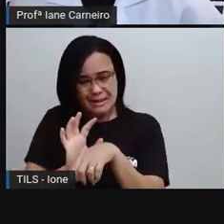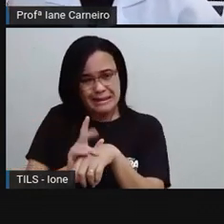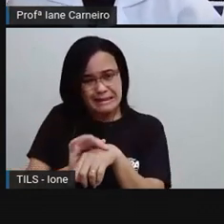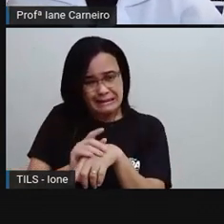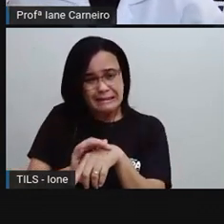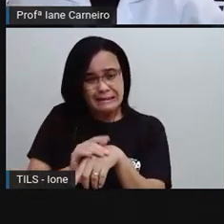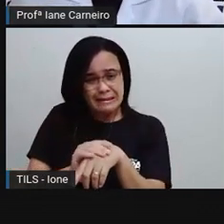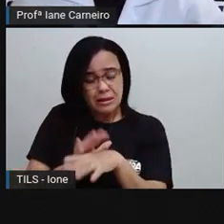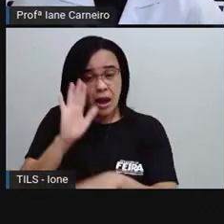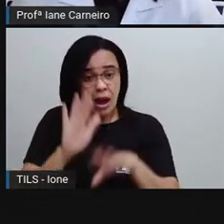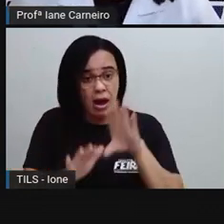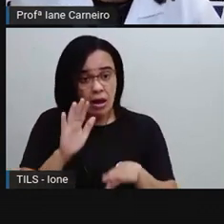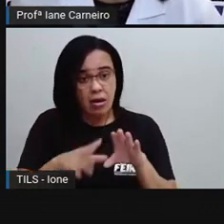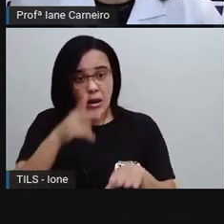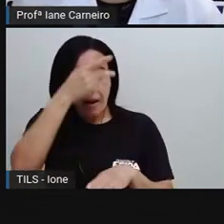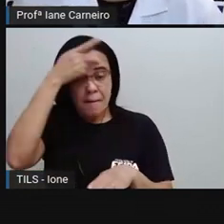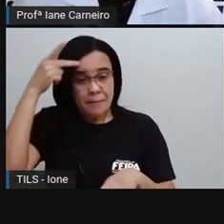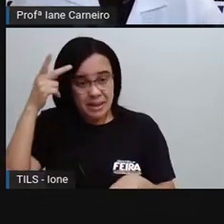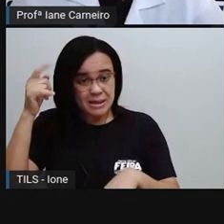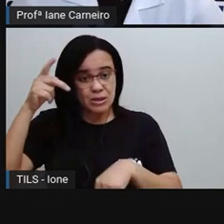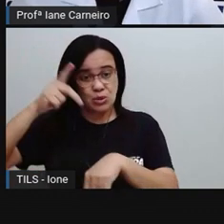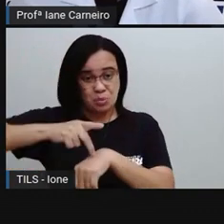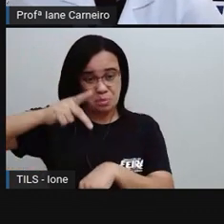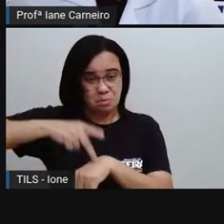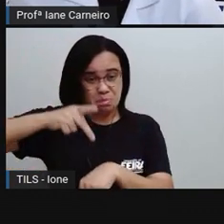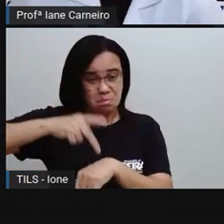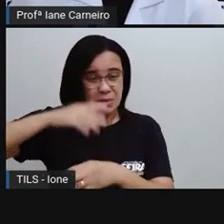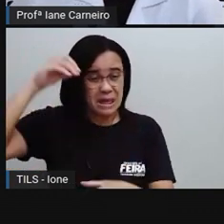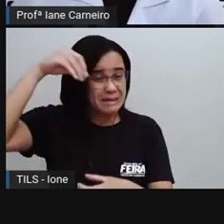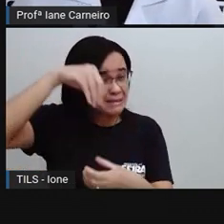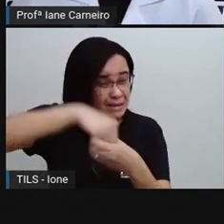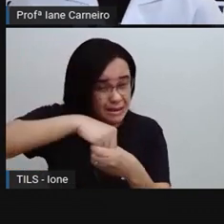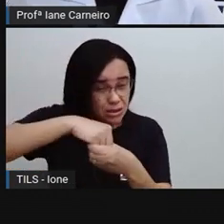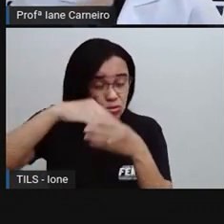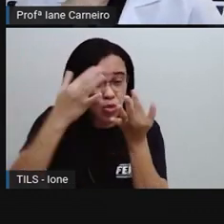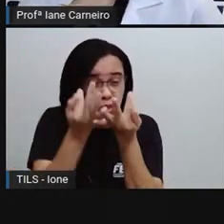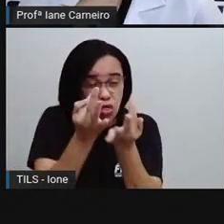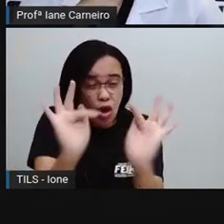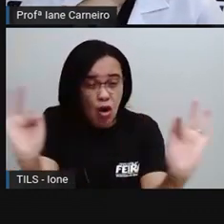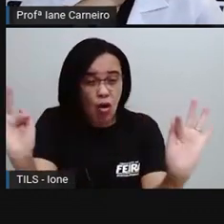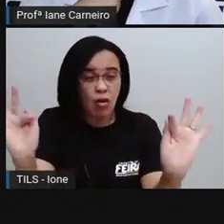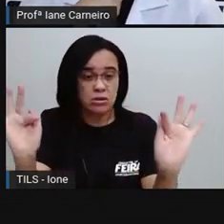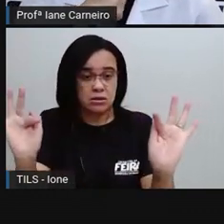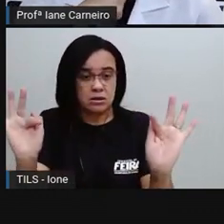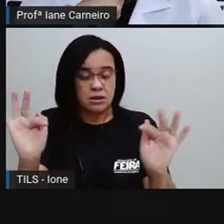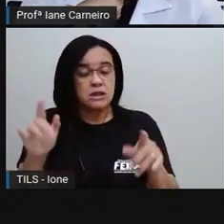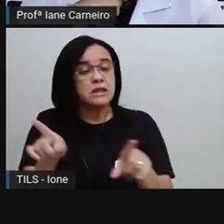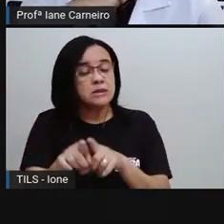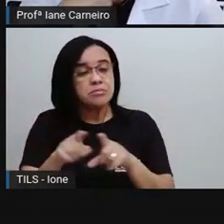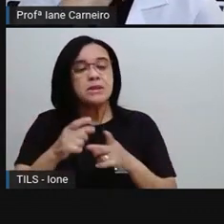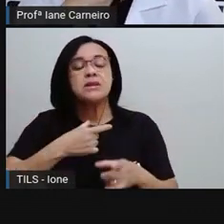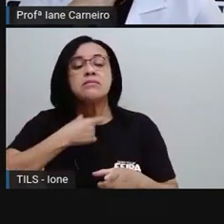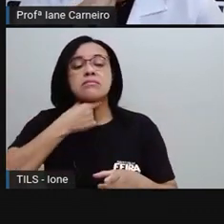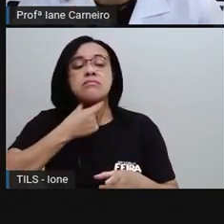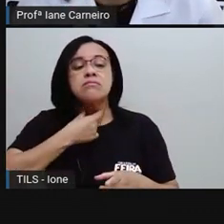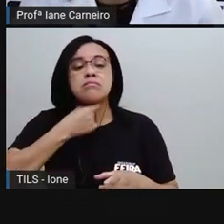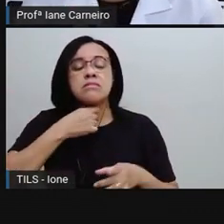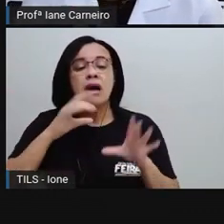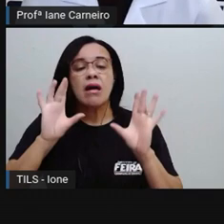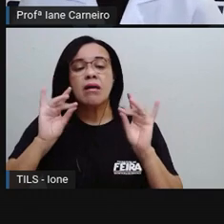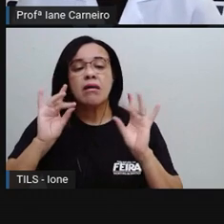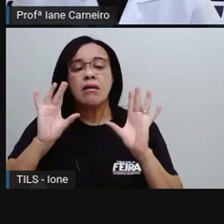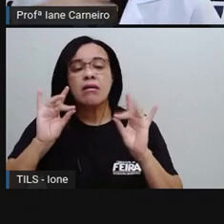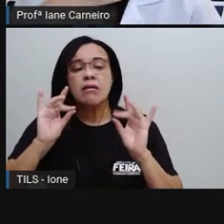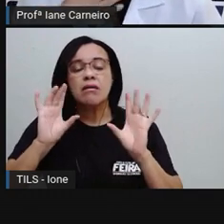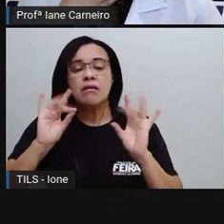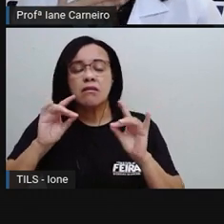rim, e aquilo dói pra caramba, né? A pessoa pode ficar também com a garganta seca, aí pode ficar tossindo,